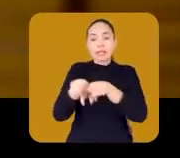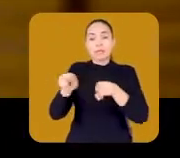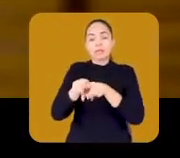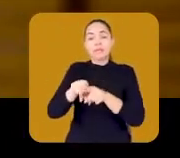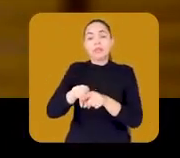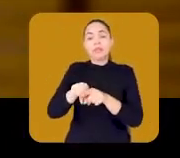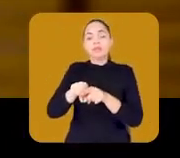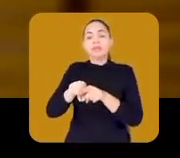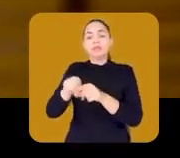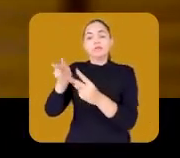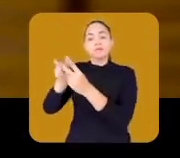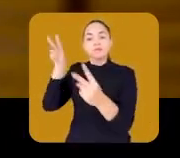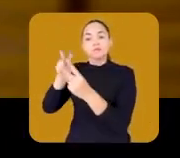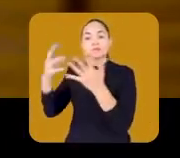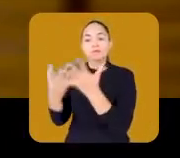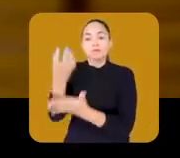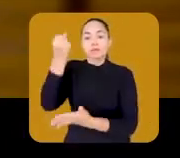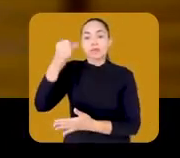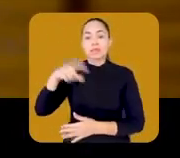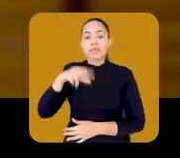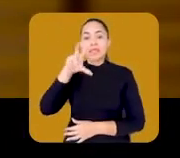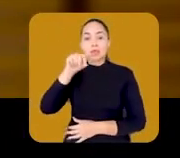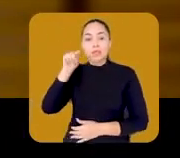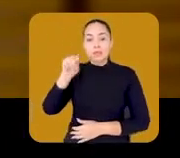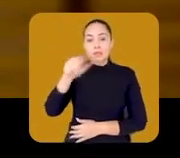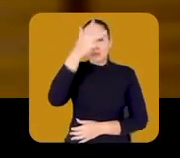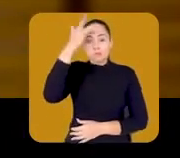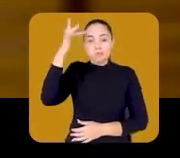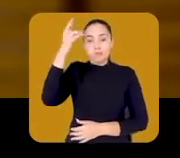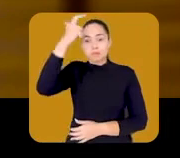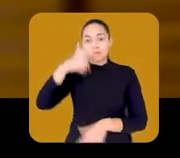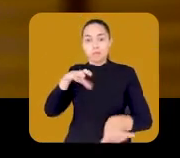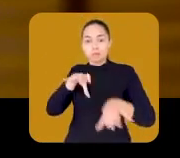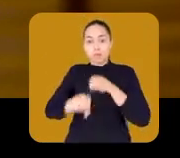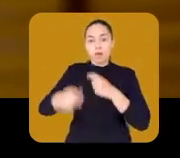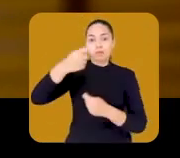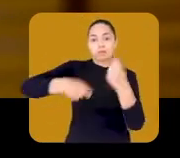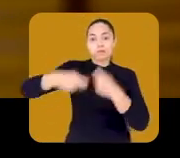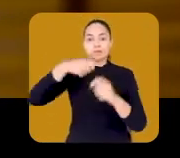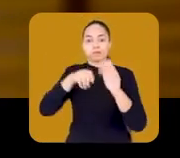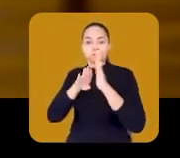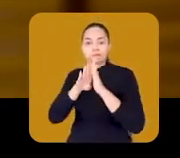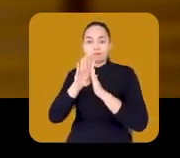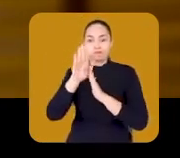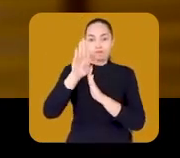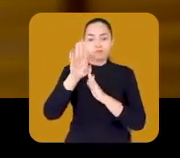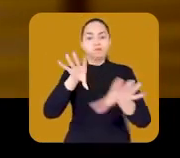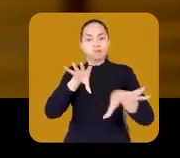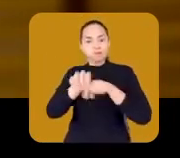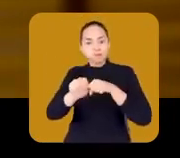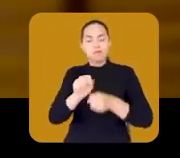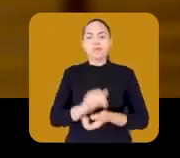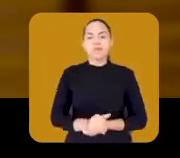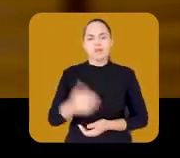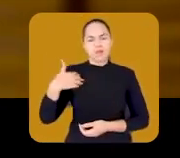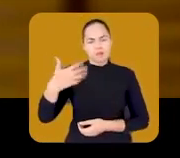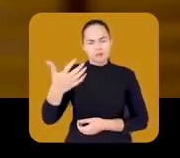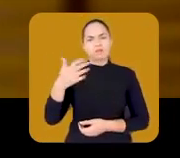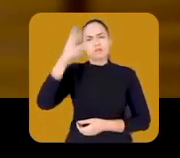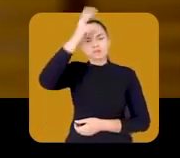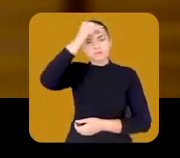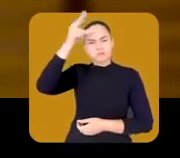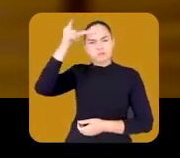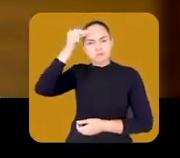Cuca e implantar o Juventude Digital, que vai formar 50 mil jovens para as novas oportunidades da